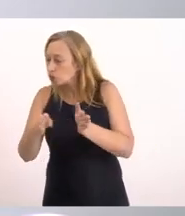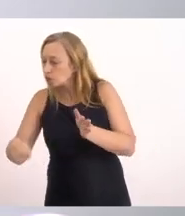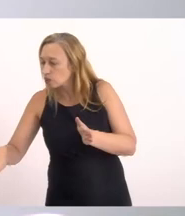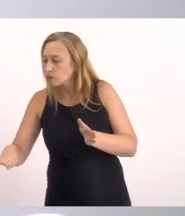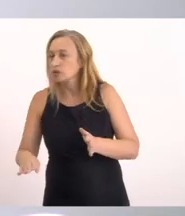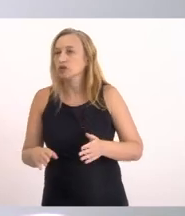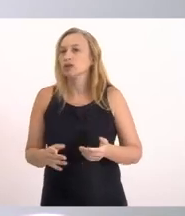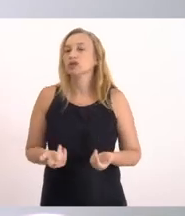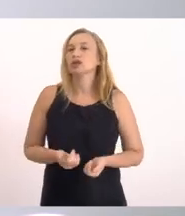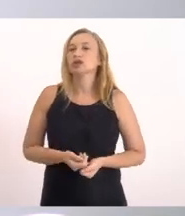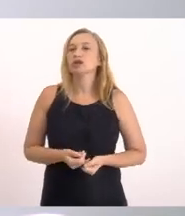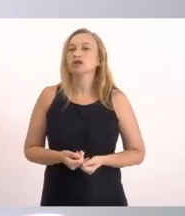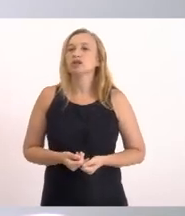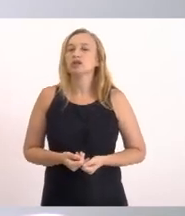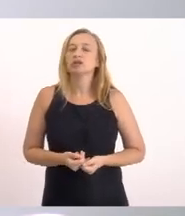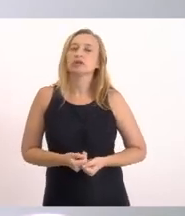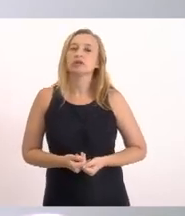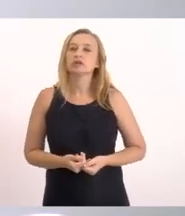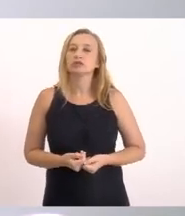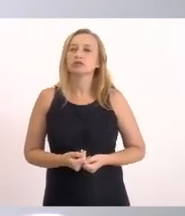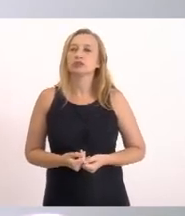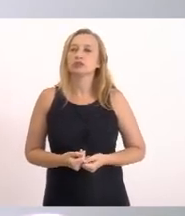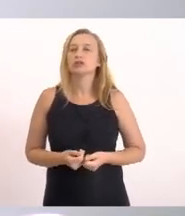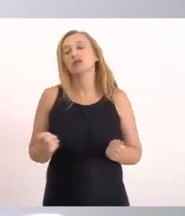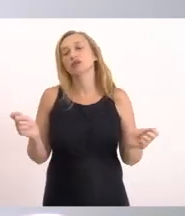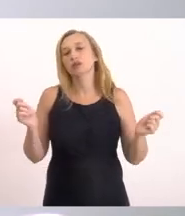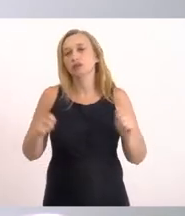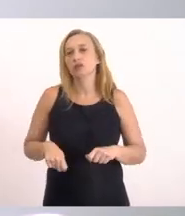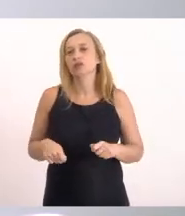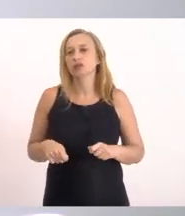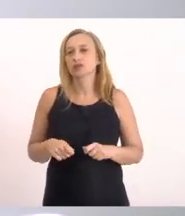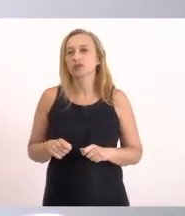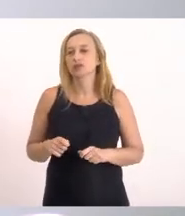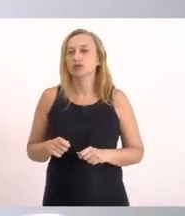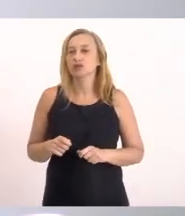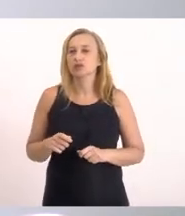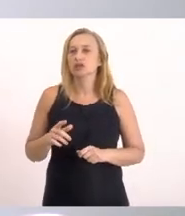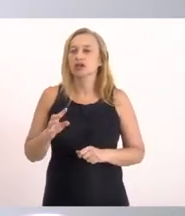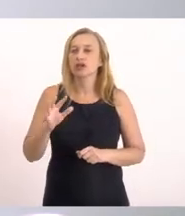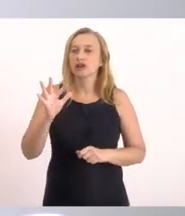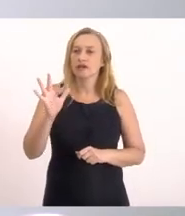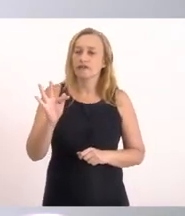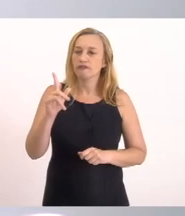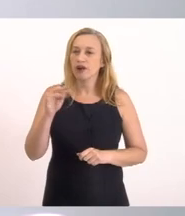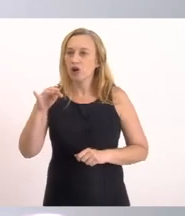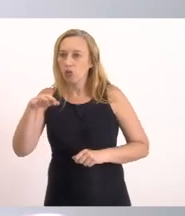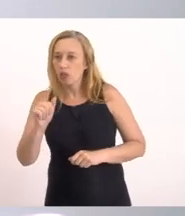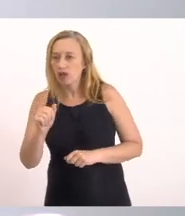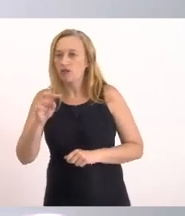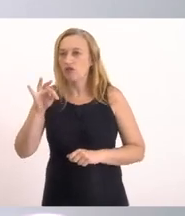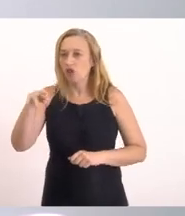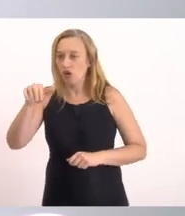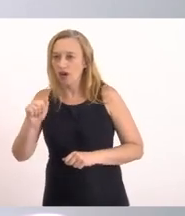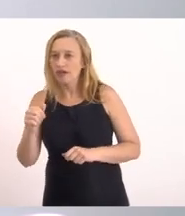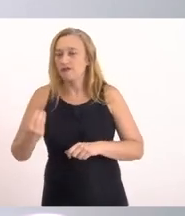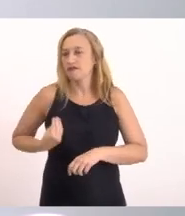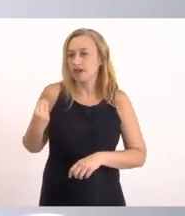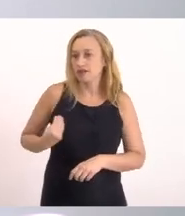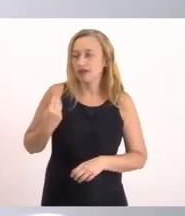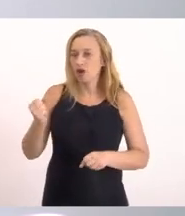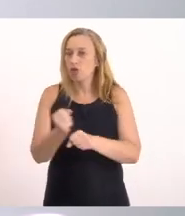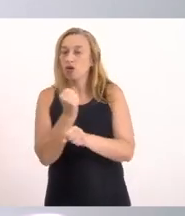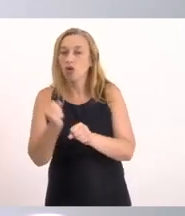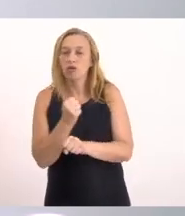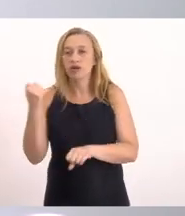oxigenação Da lagoa E dando Essa possibilidade De manter a fauna E a flora Da lagoa Viva Isso foi Uma obra De